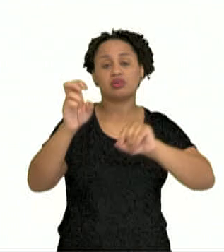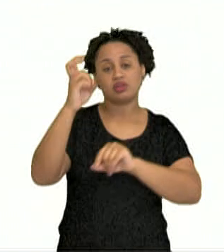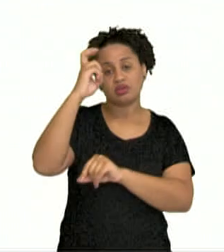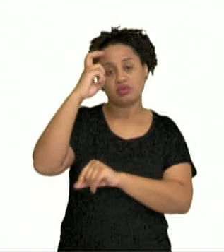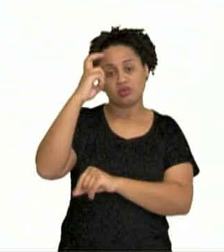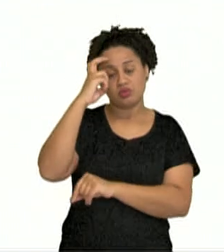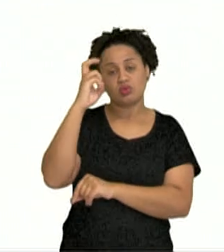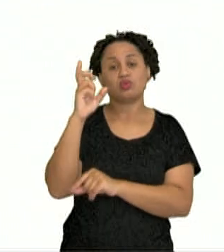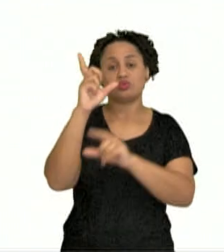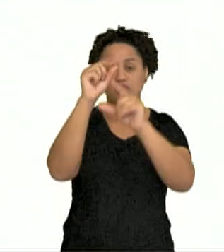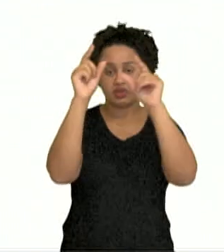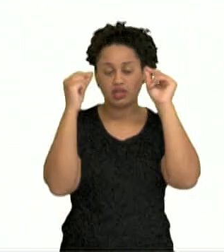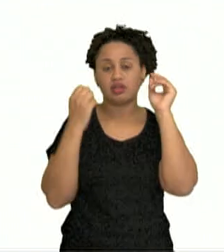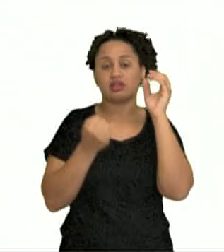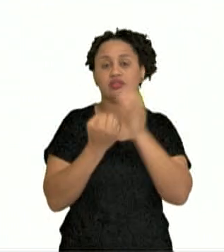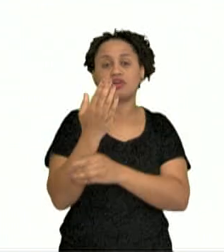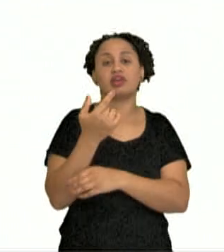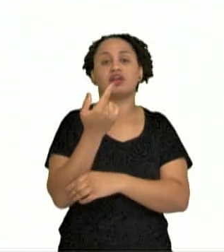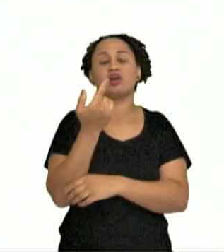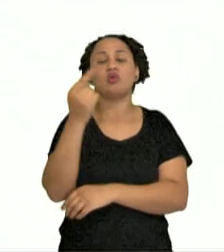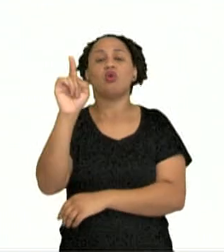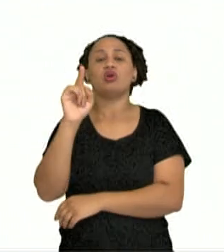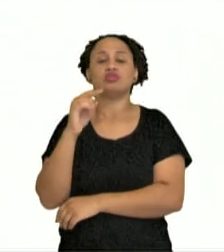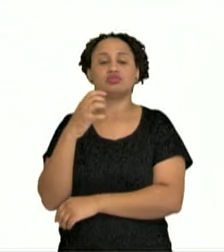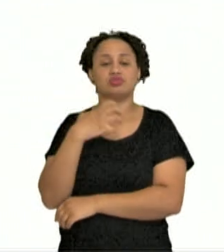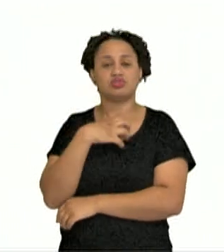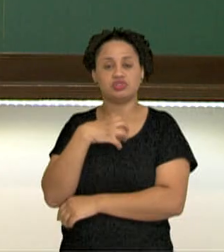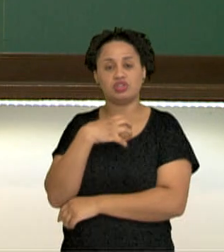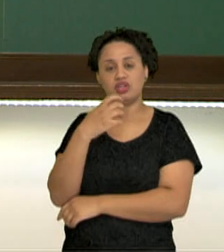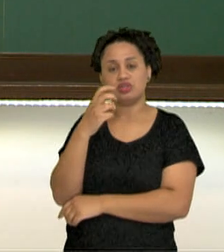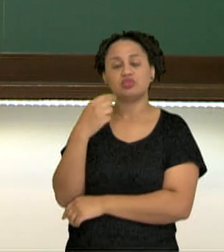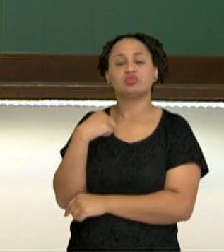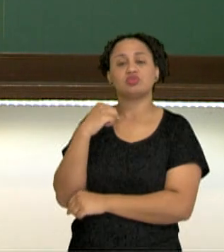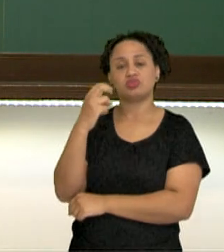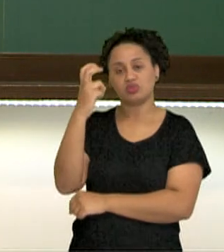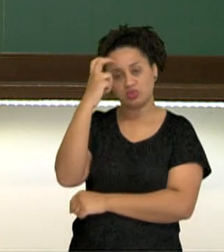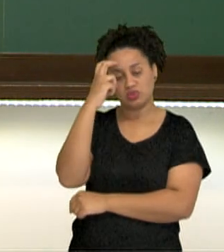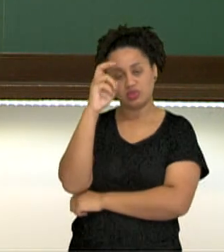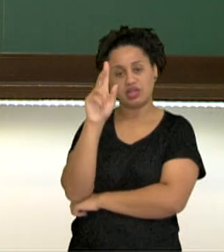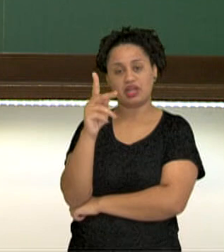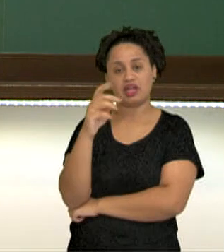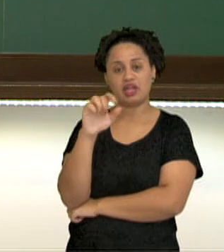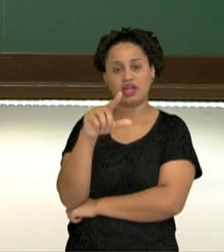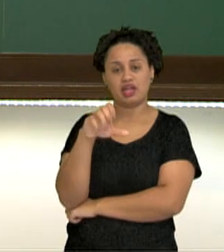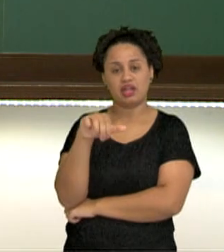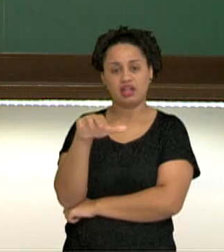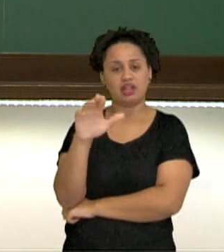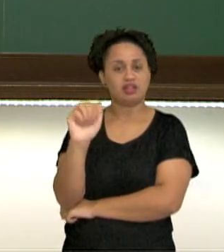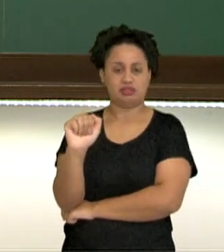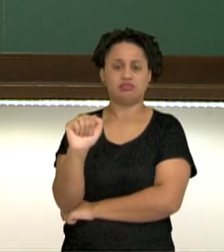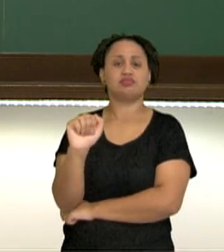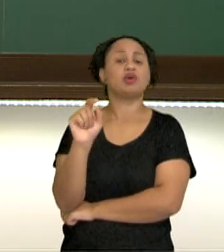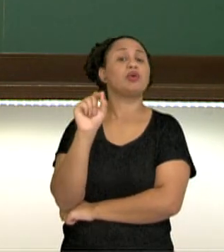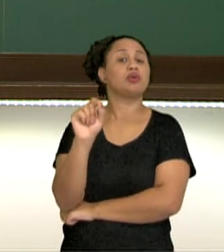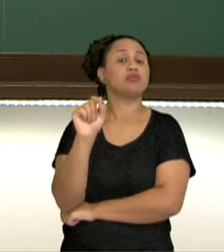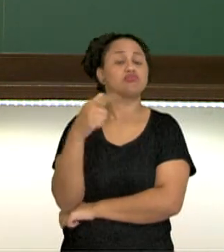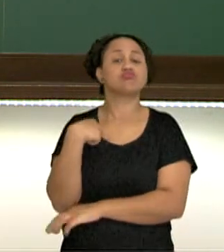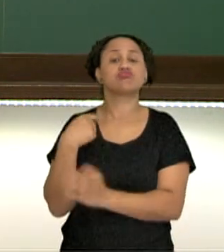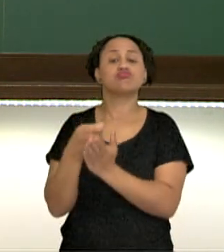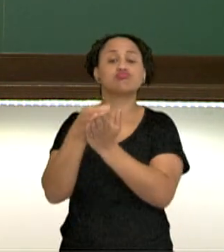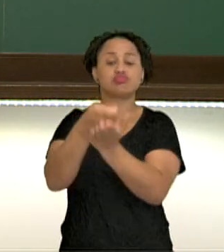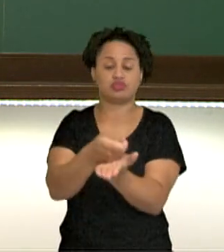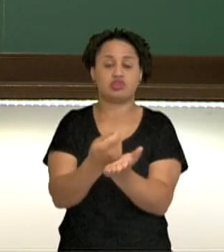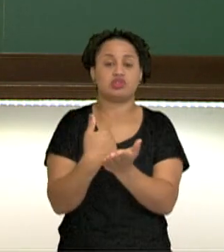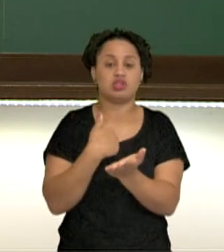nova forma de cultura. Ele vai formar a cultura helênica, que vai se basear o quê? Na imposição da